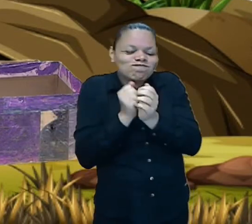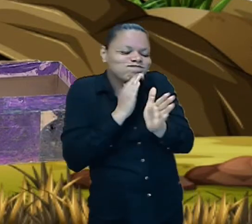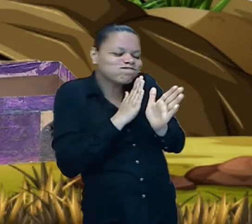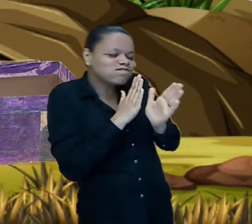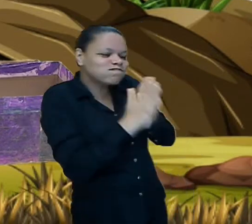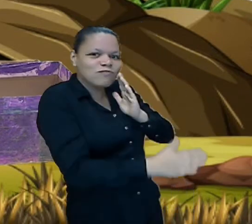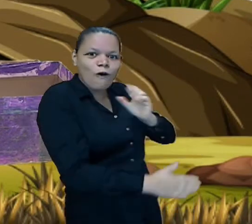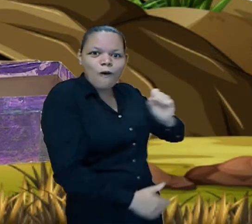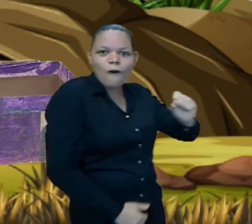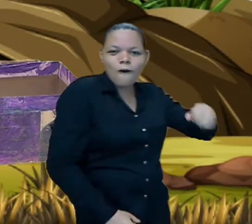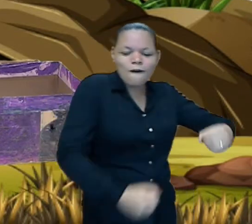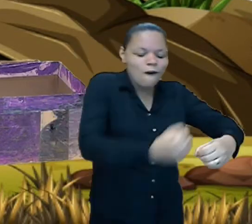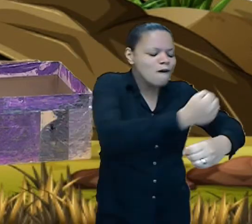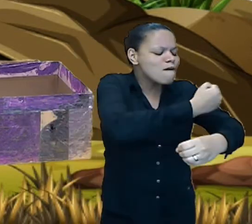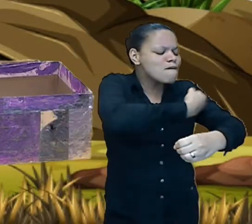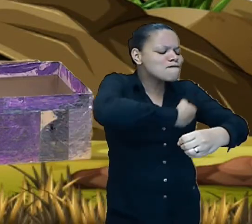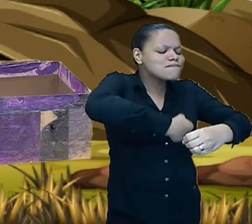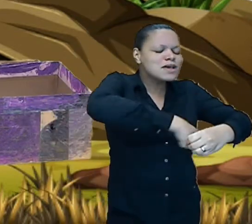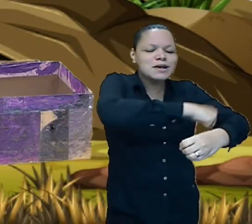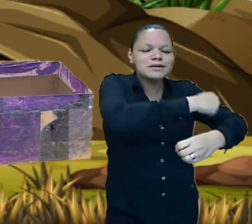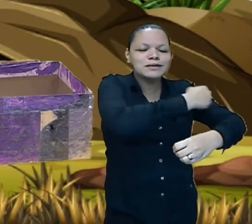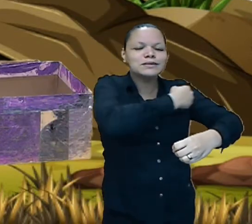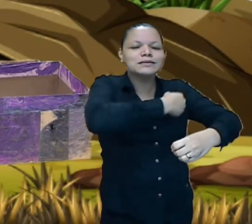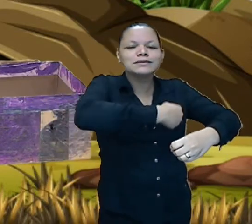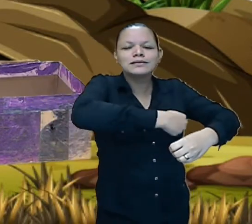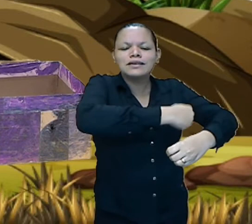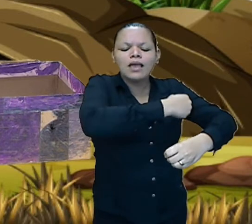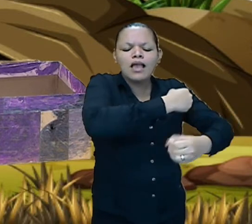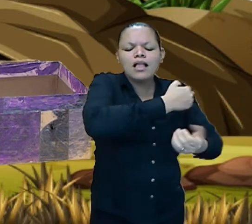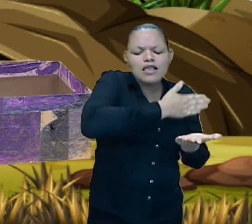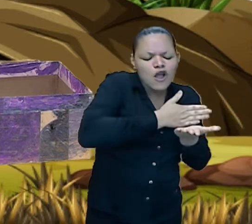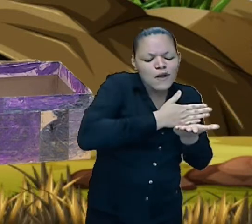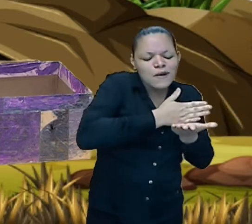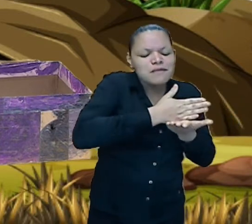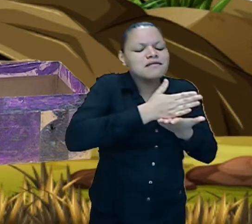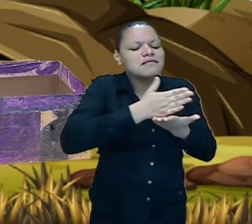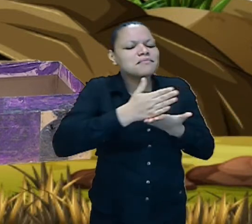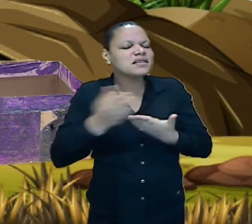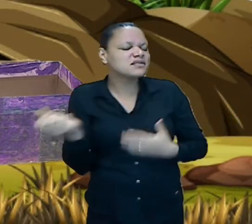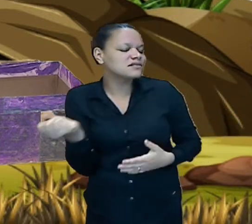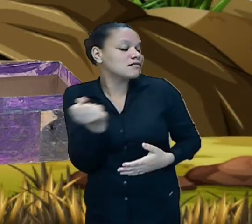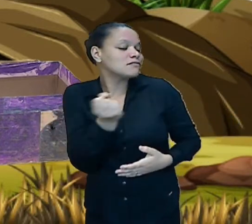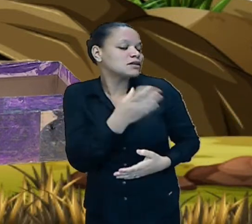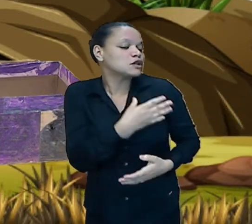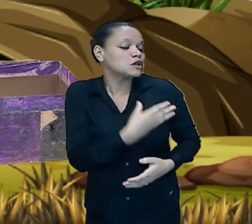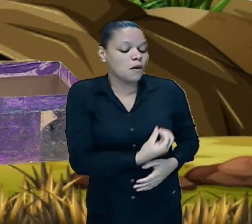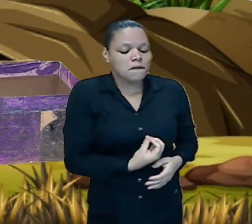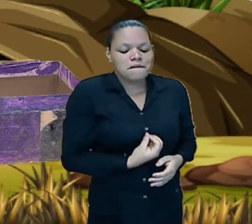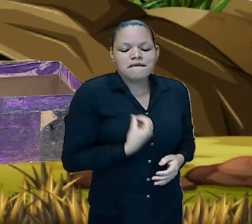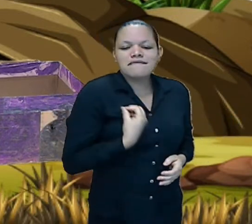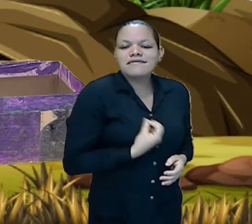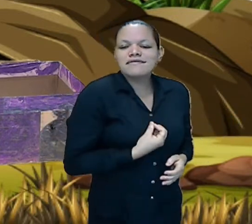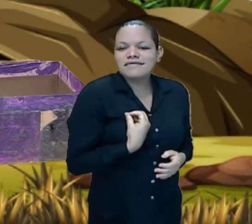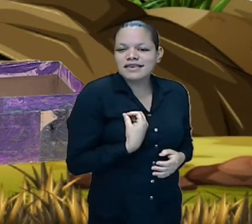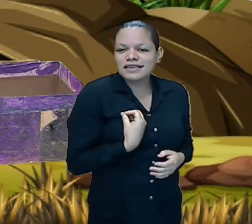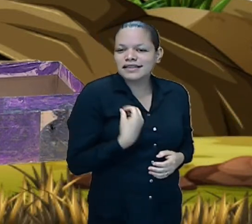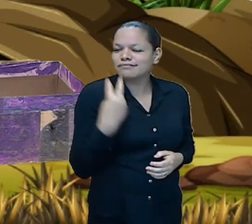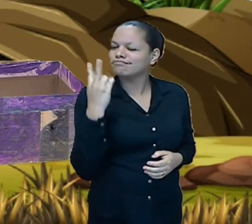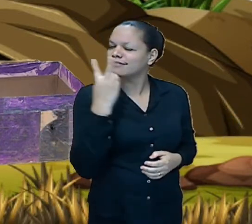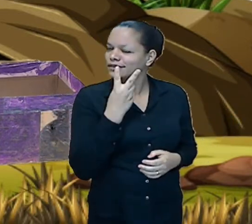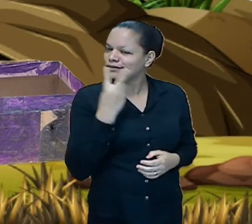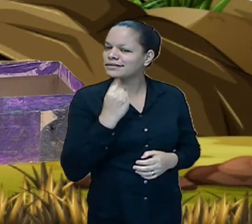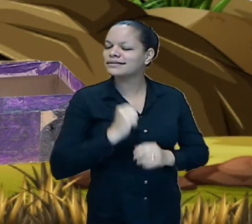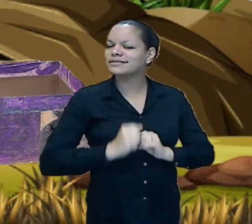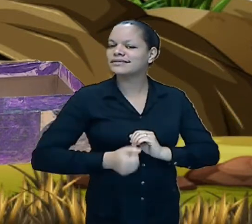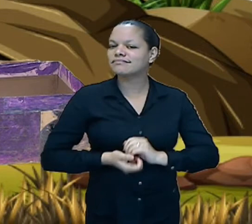que aquele era só o início de uma nova vida para os dois um belo dia